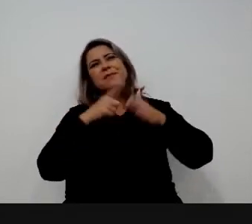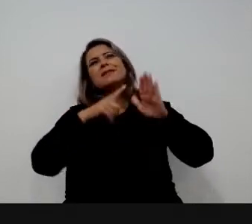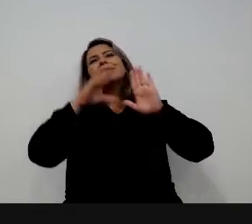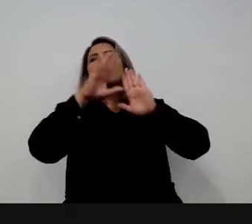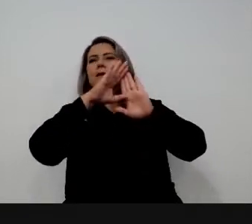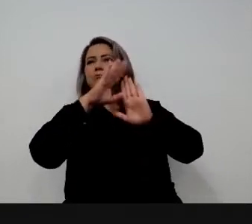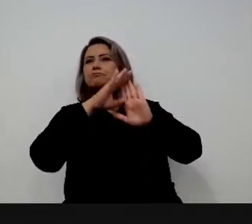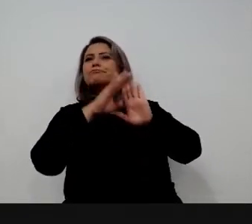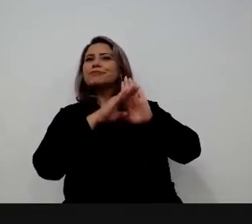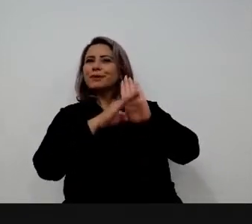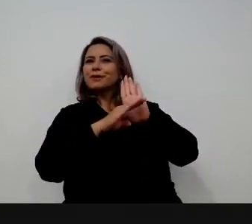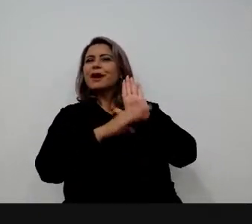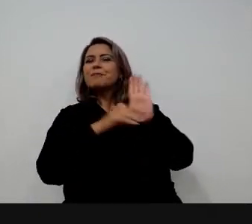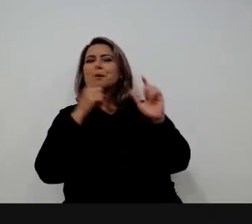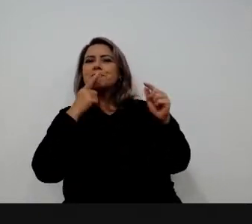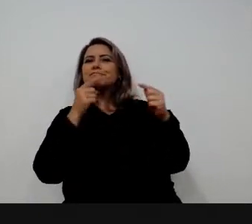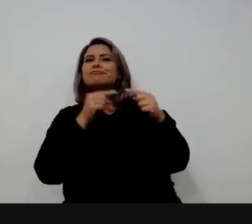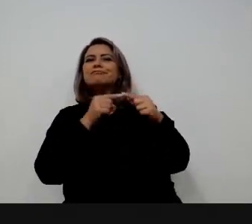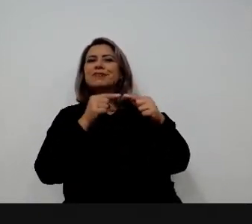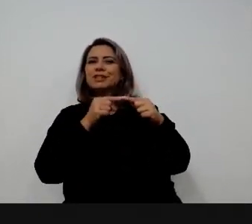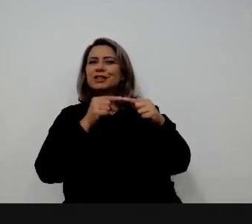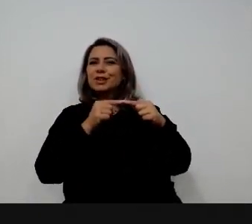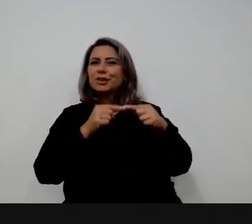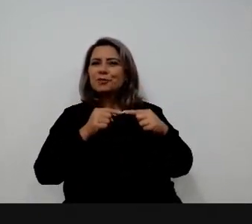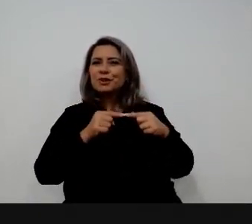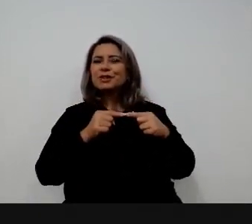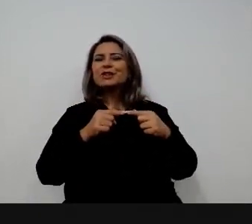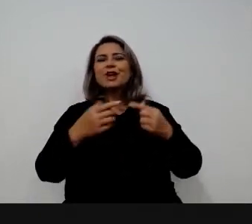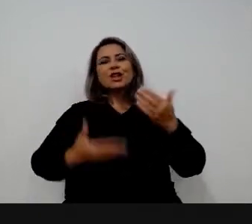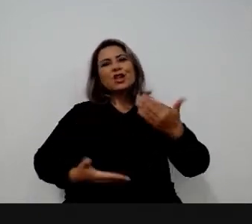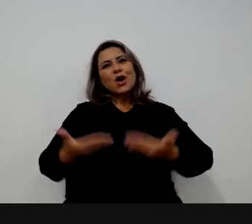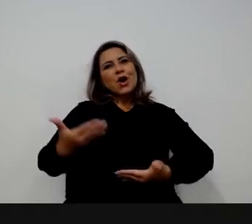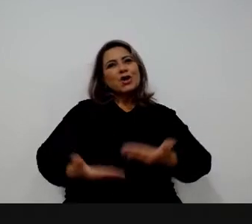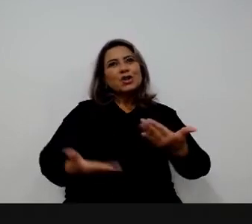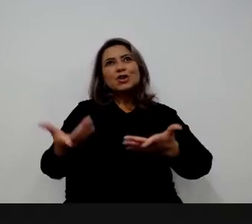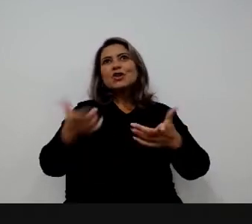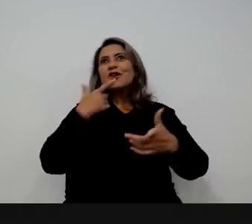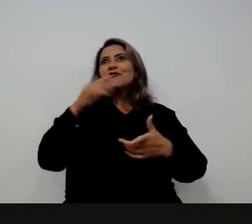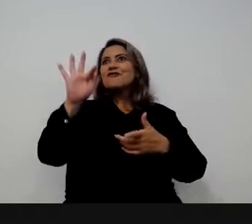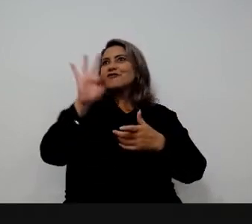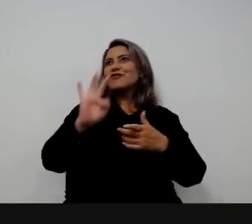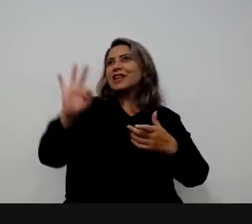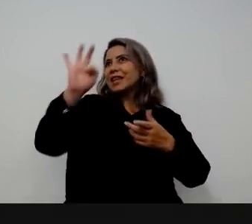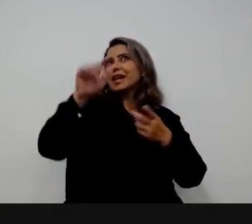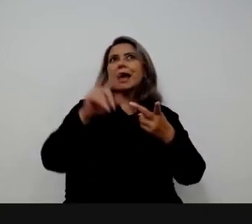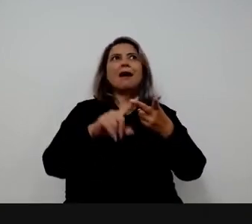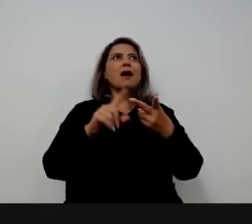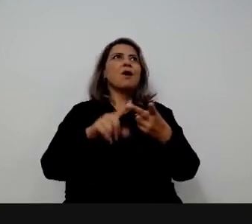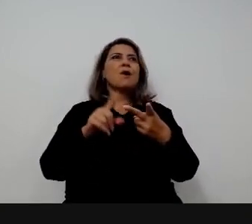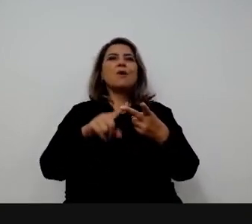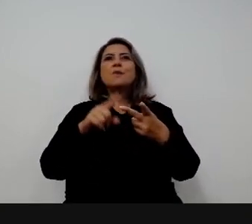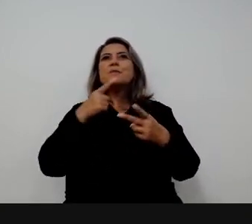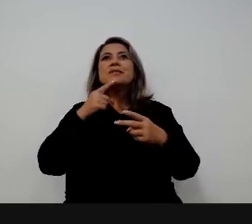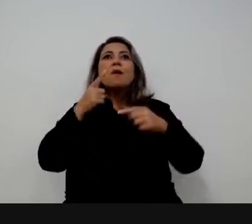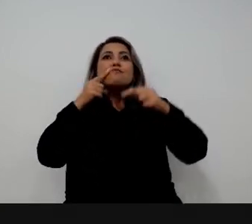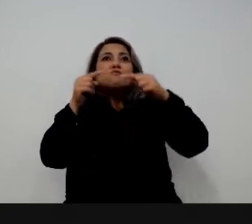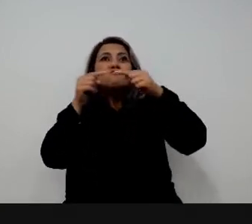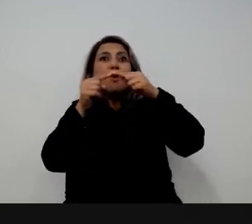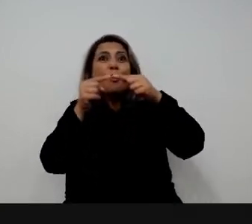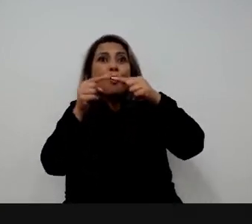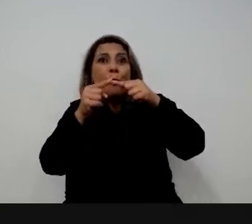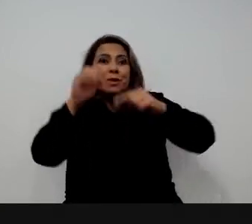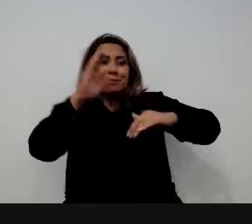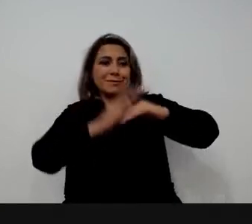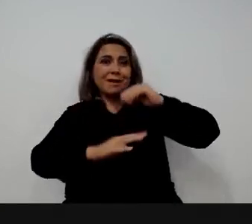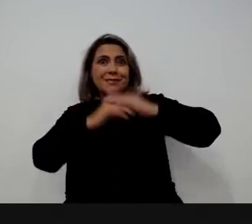programas específicos para servidores públicos federais, alguns para servidores públicos subnacionais, alguns para algumas carreiras específicas, mas